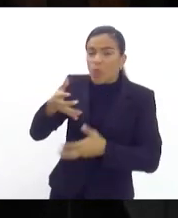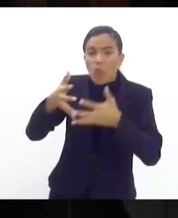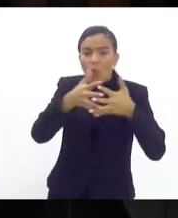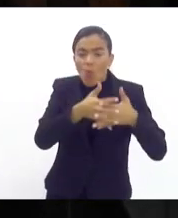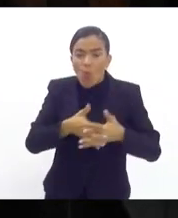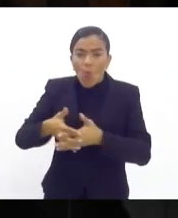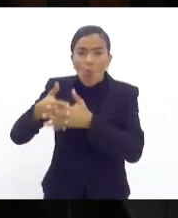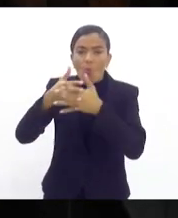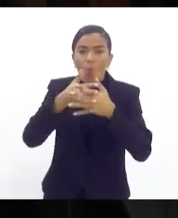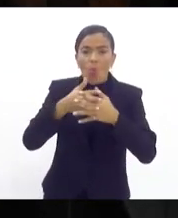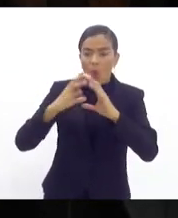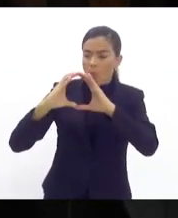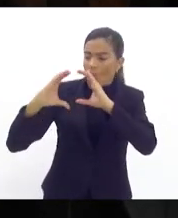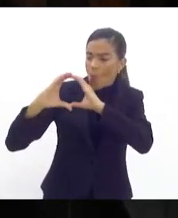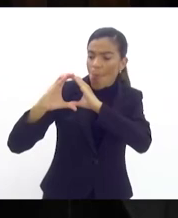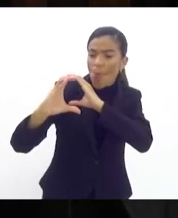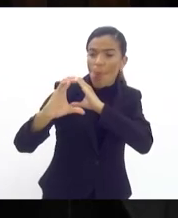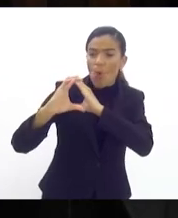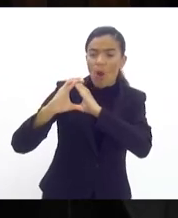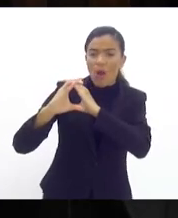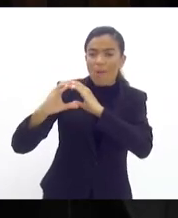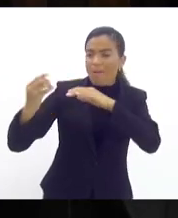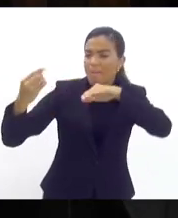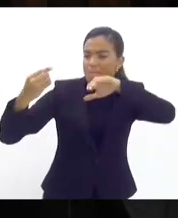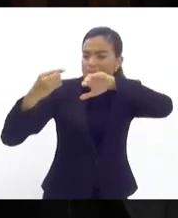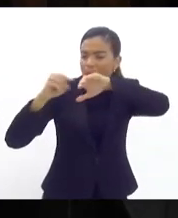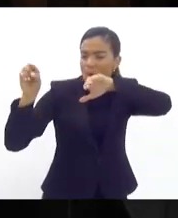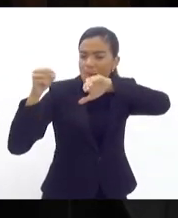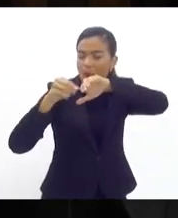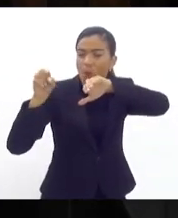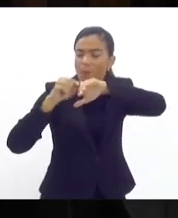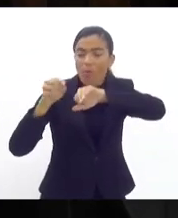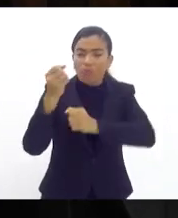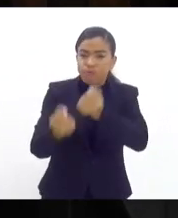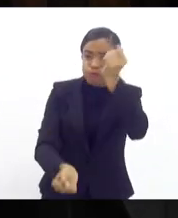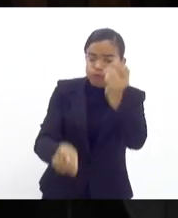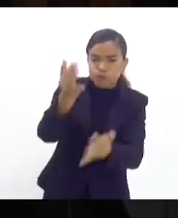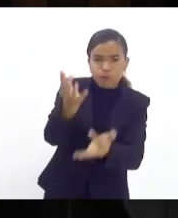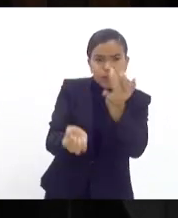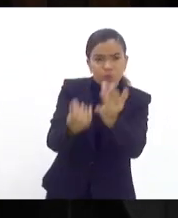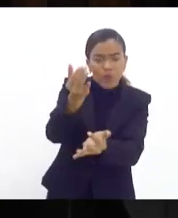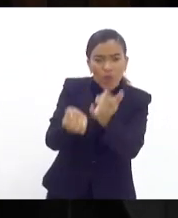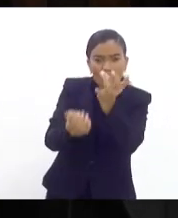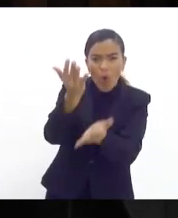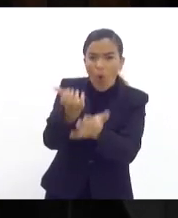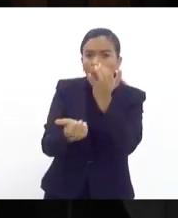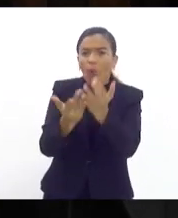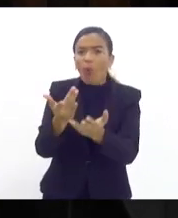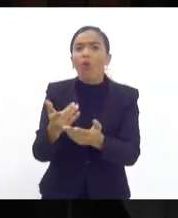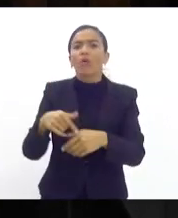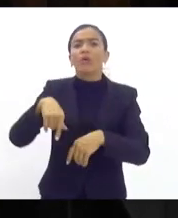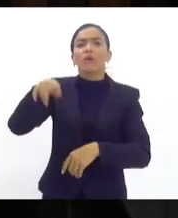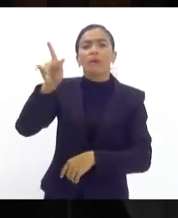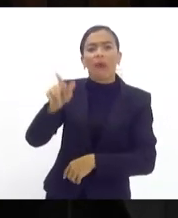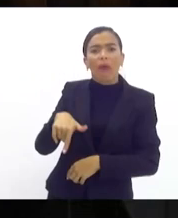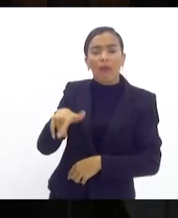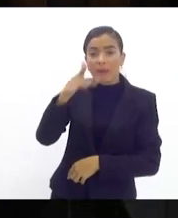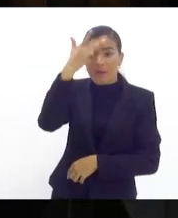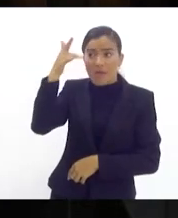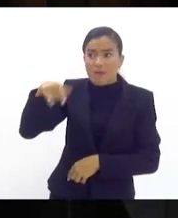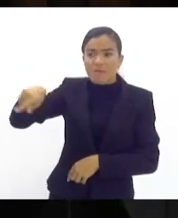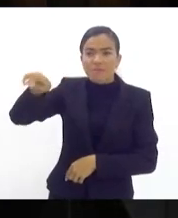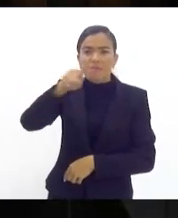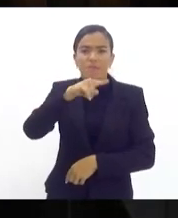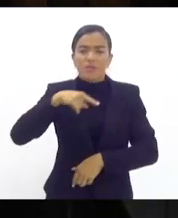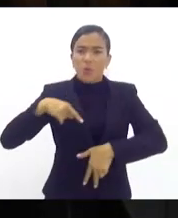da Polícia Militar do Estado do Rio de Janeiro. pegando fogo. Fogo esse que foi ateado por criminosos,